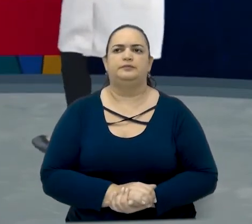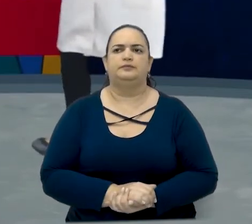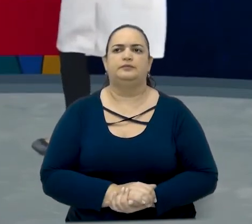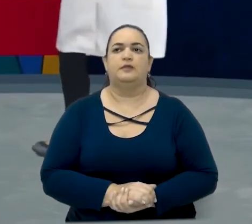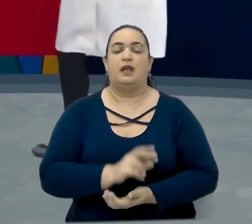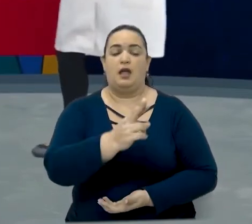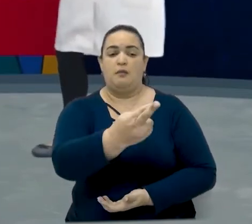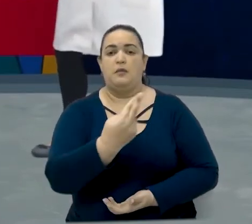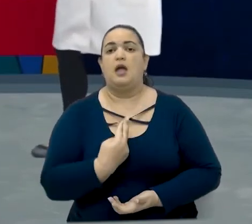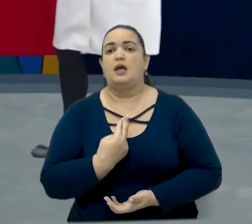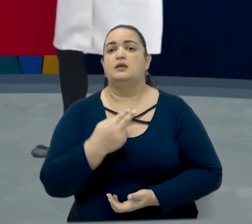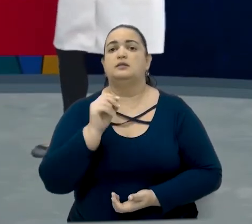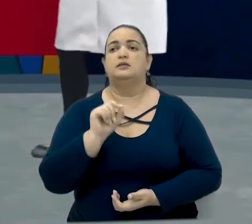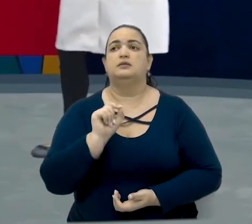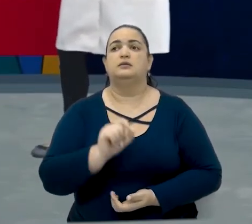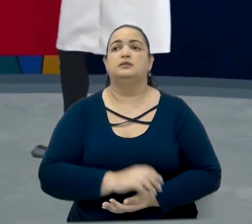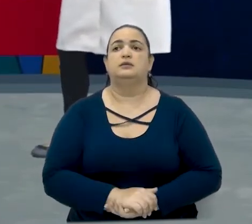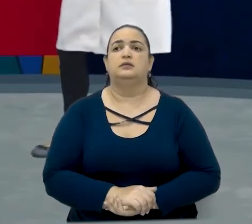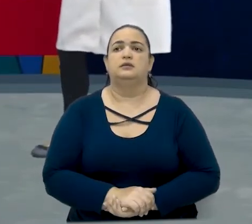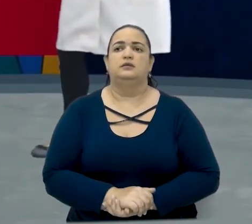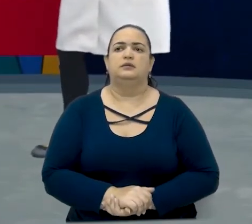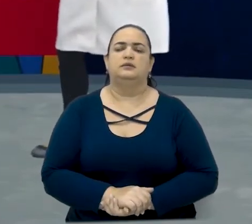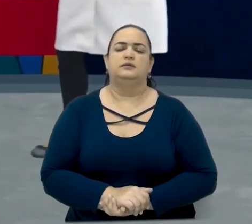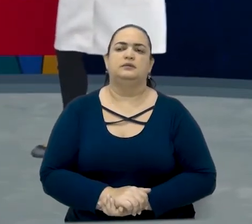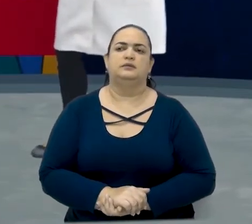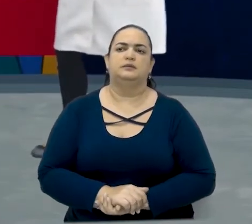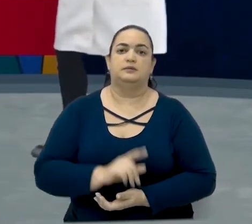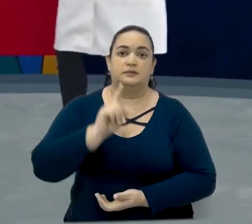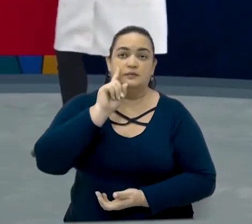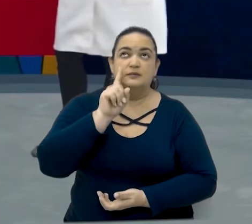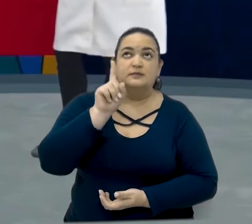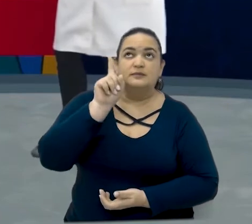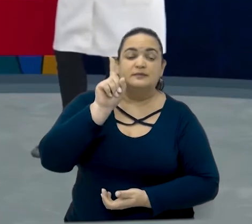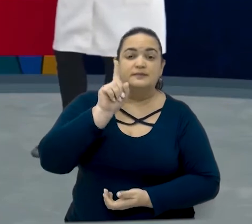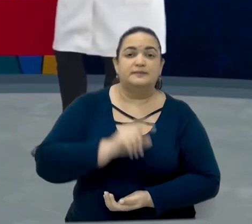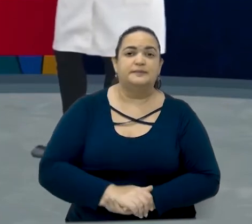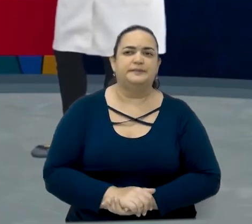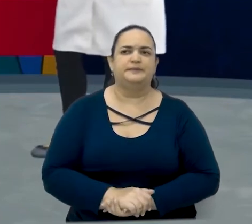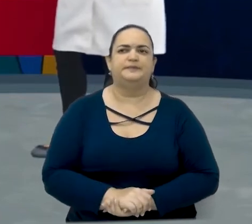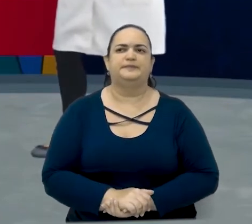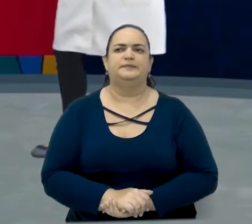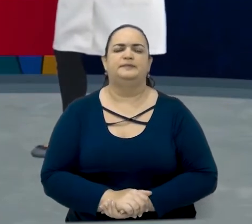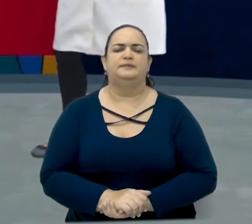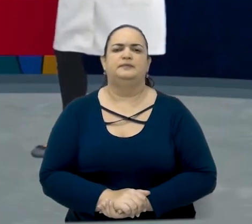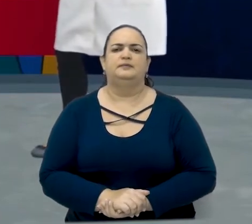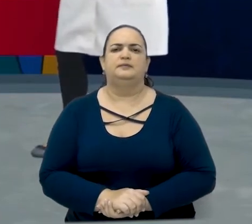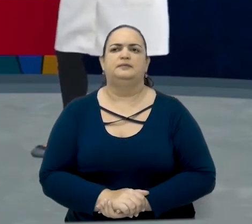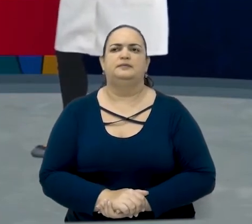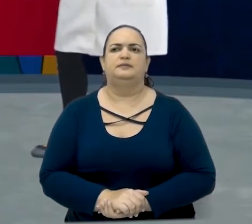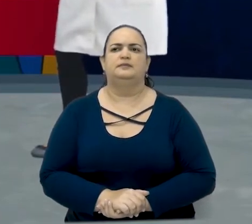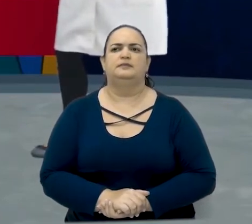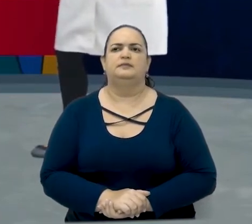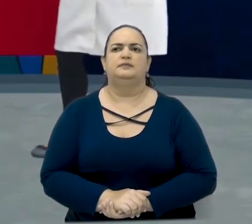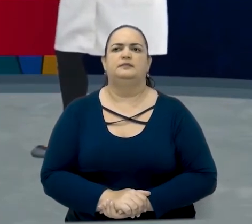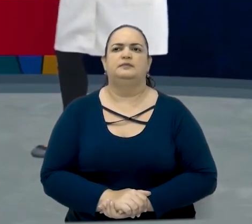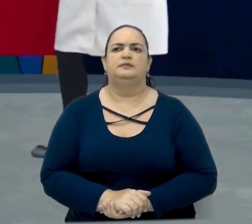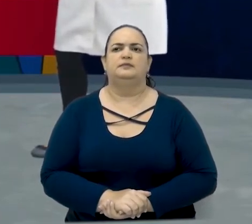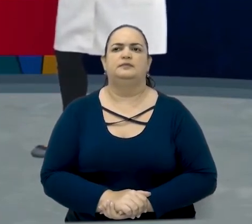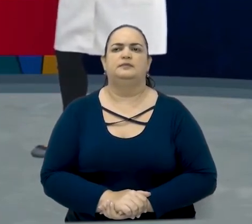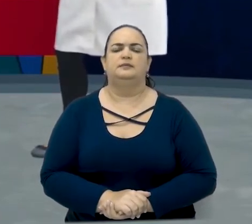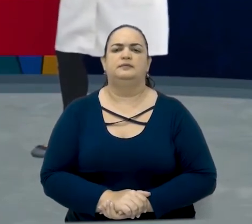Então eles responderam. We're... Lembra lá do verb to be, não é? Do sujeito? We're... We